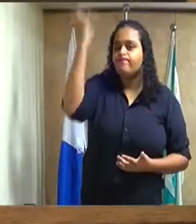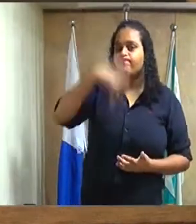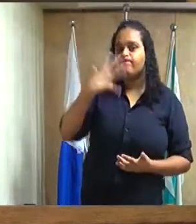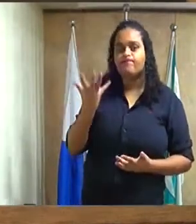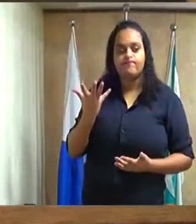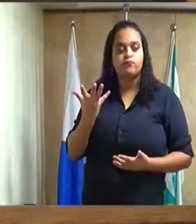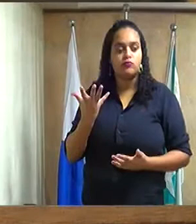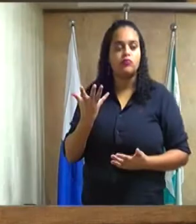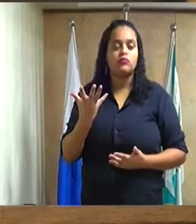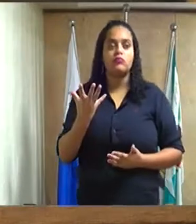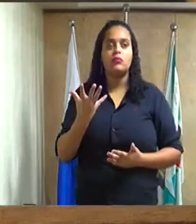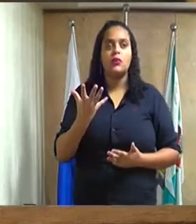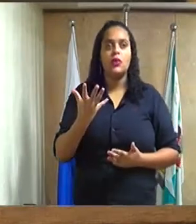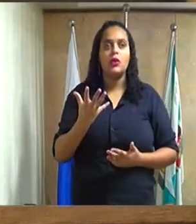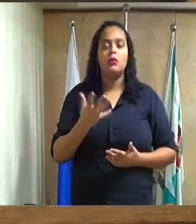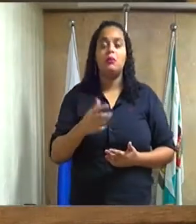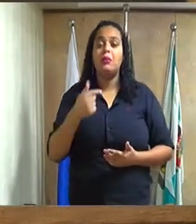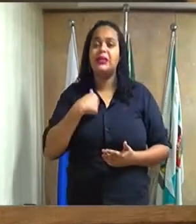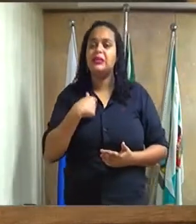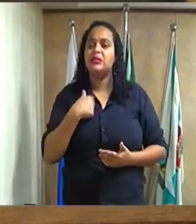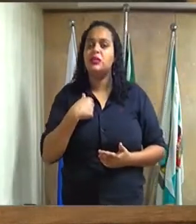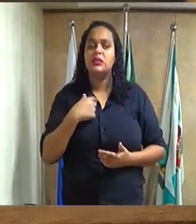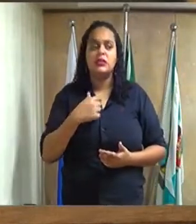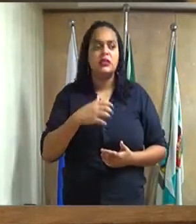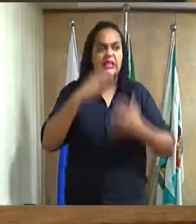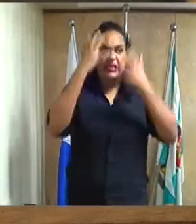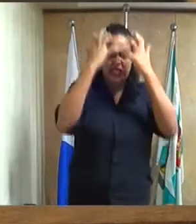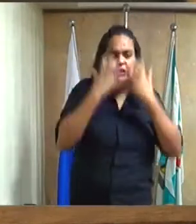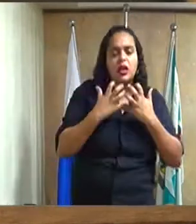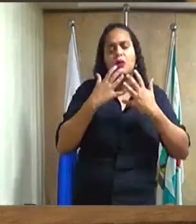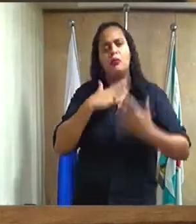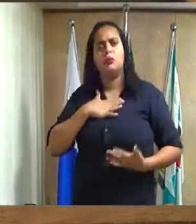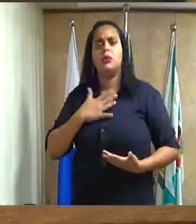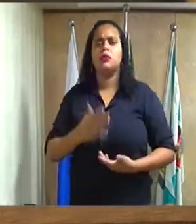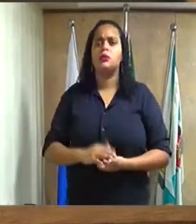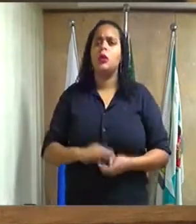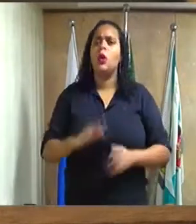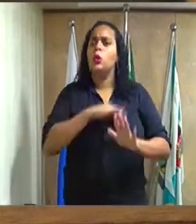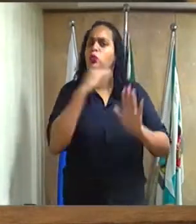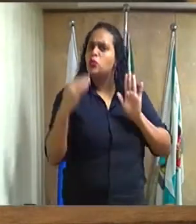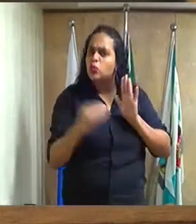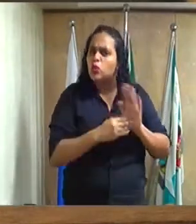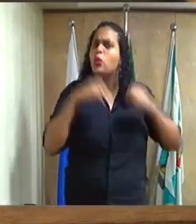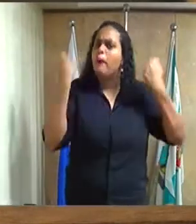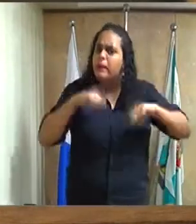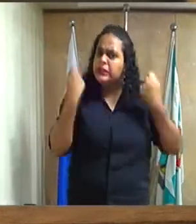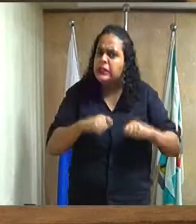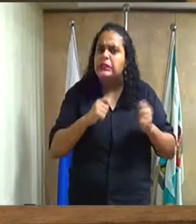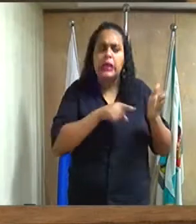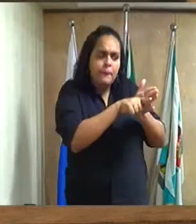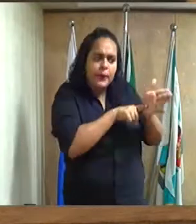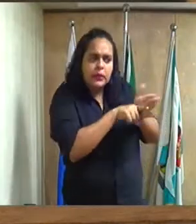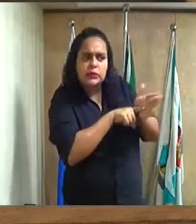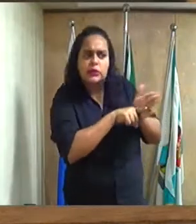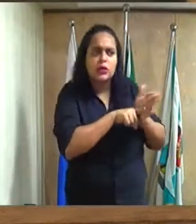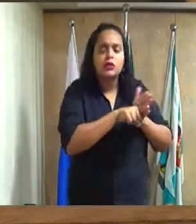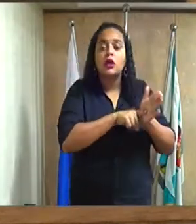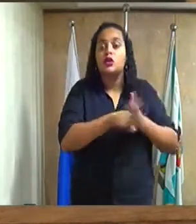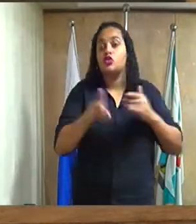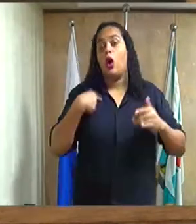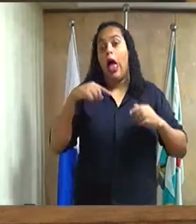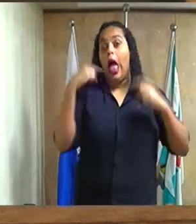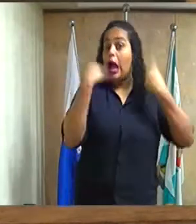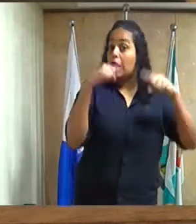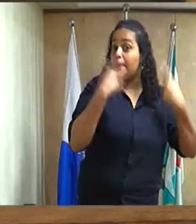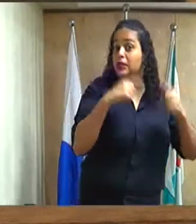e mais o mais grave para mim e aqui tudo isso precisa ser apurado, estou apenas recebendo a denúncia